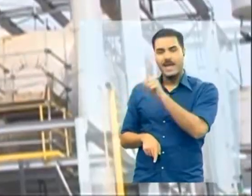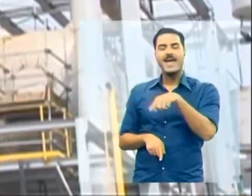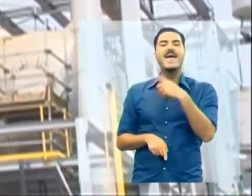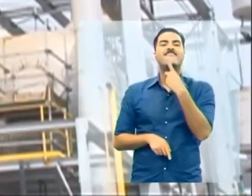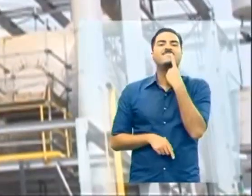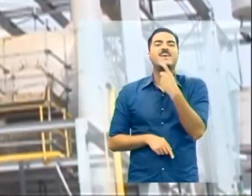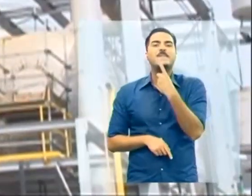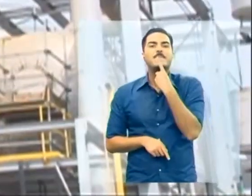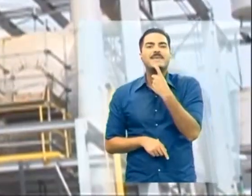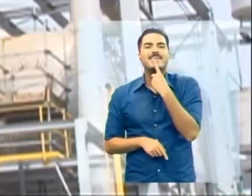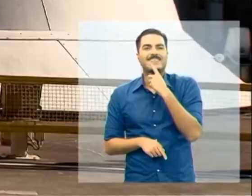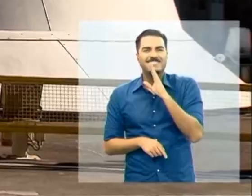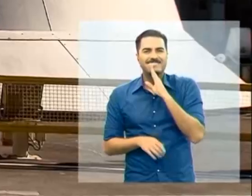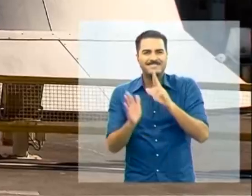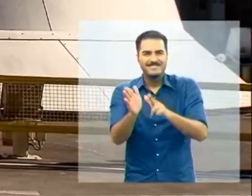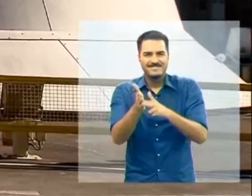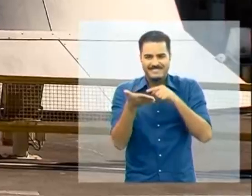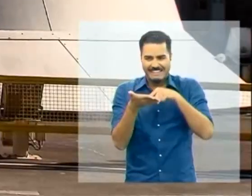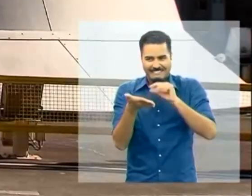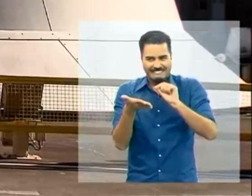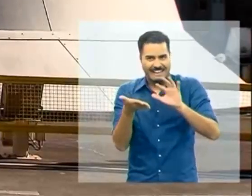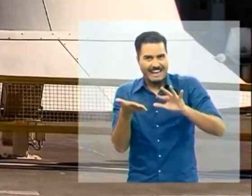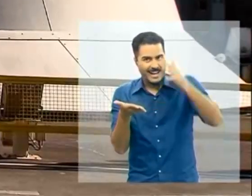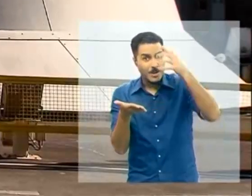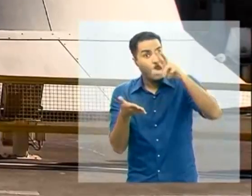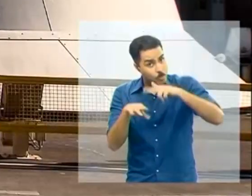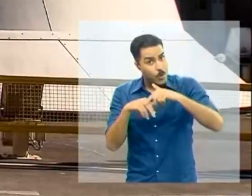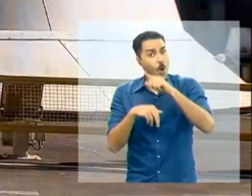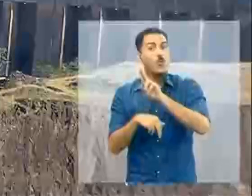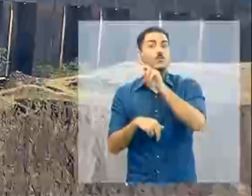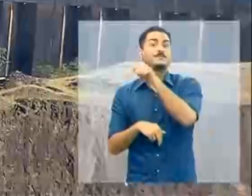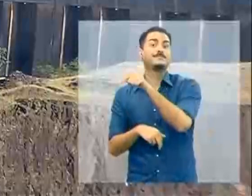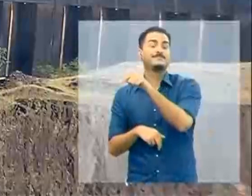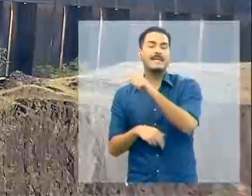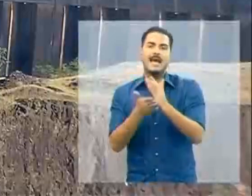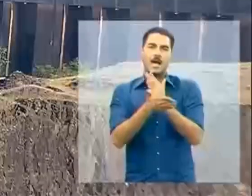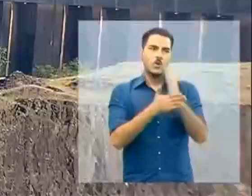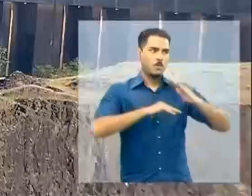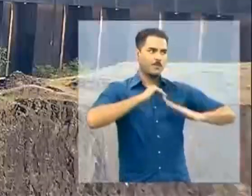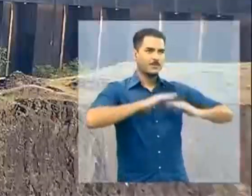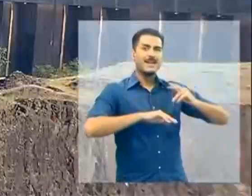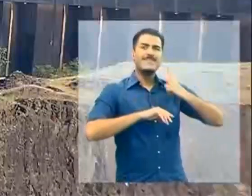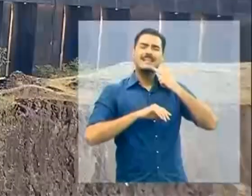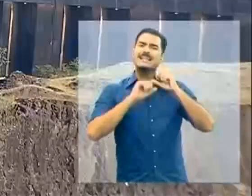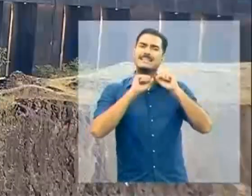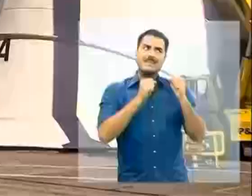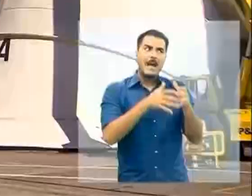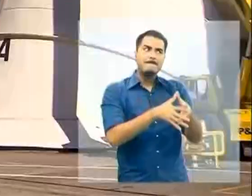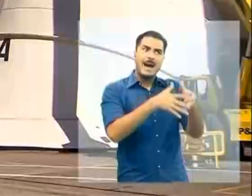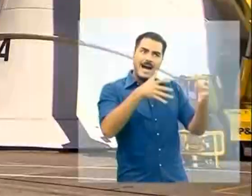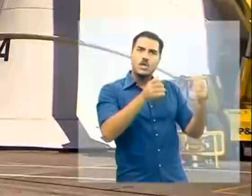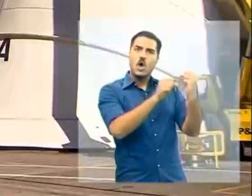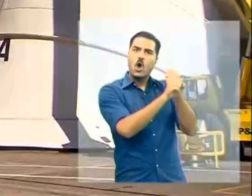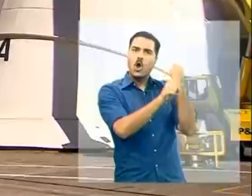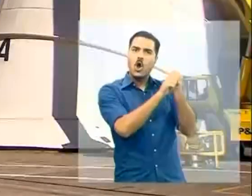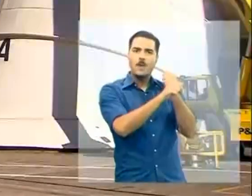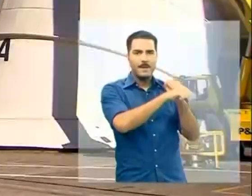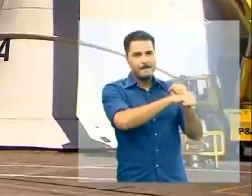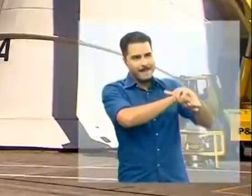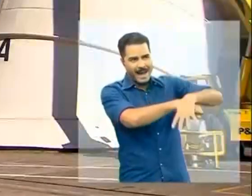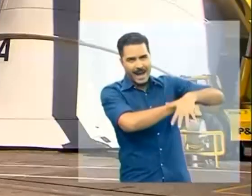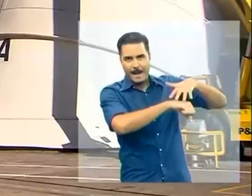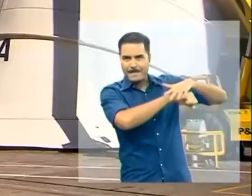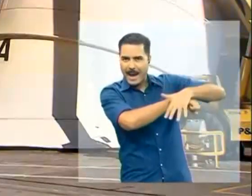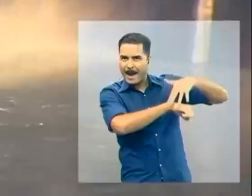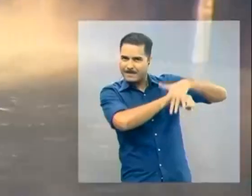vermelha da nossa conta. Alguns especialistas defendem o aumento de usinas hidrelétricas. Mas o assunto não é